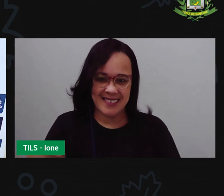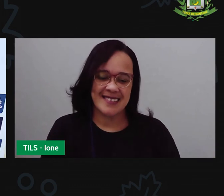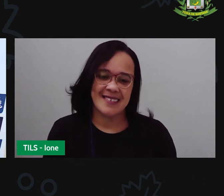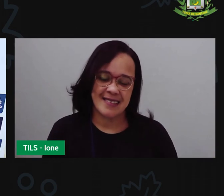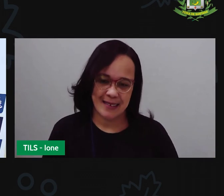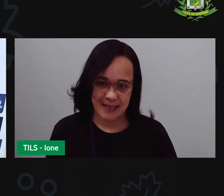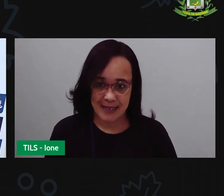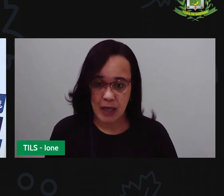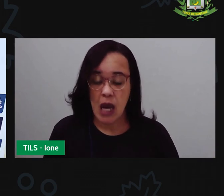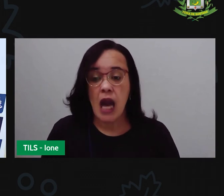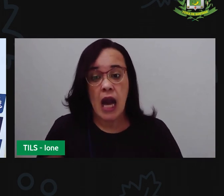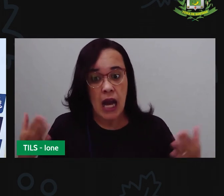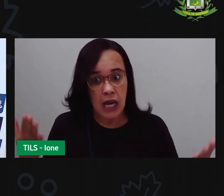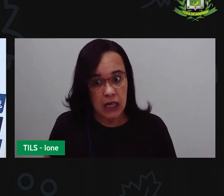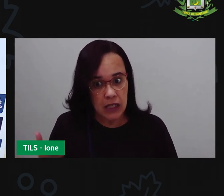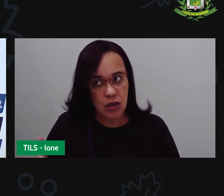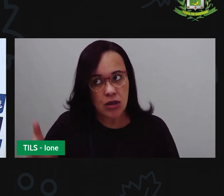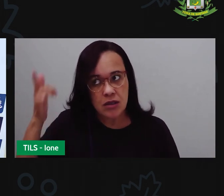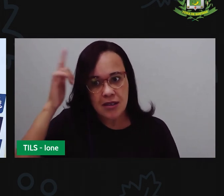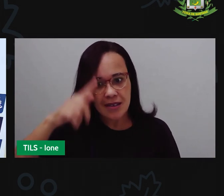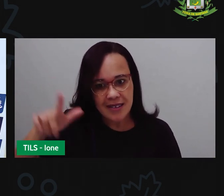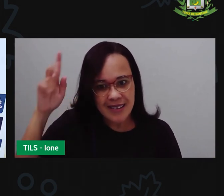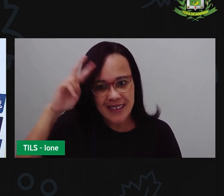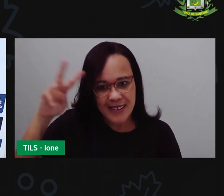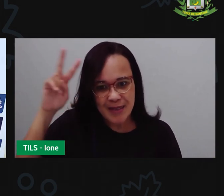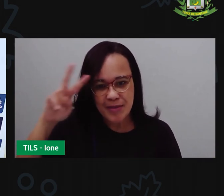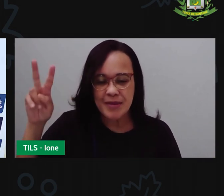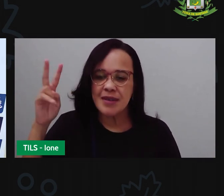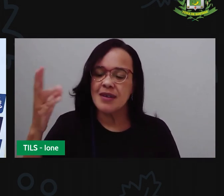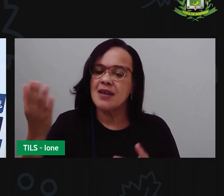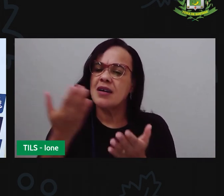vai relembrar o que você tem na sala até hoje.